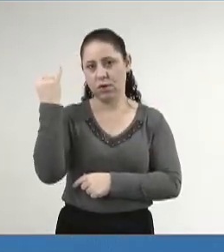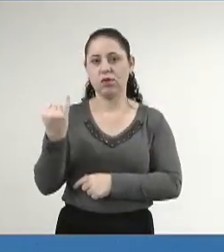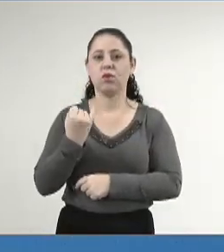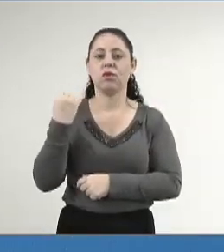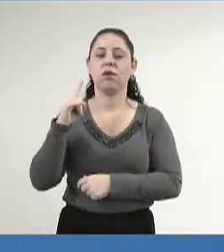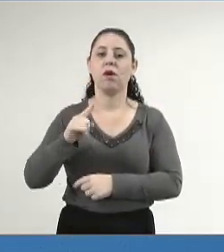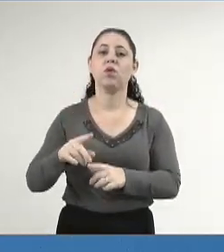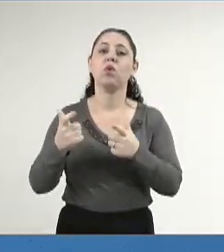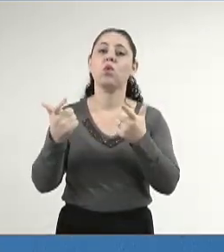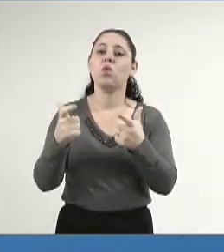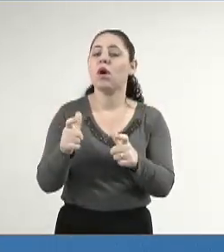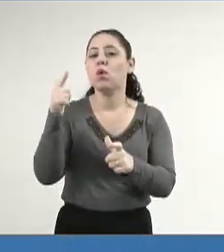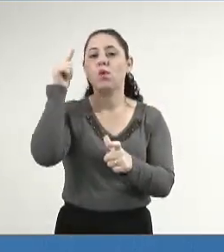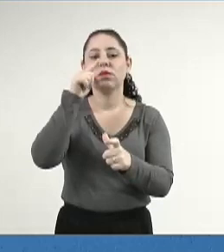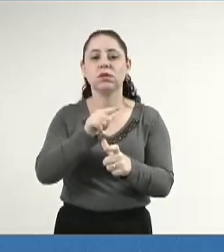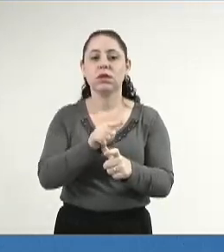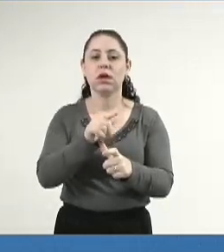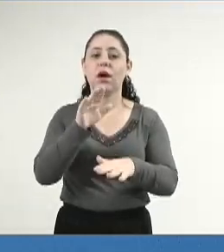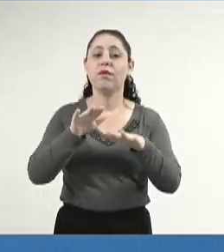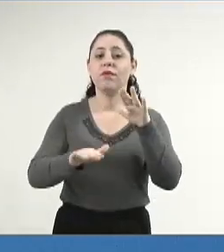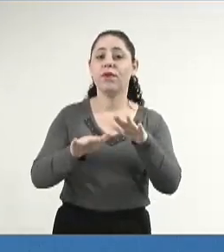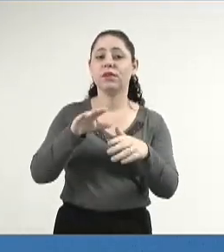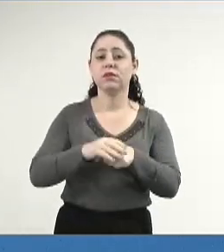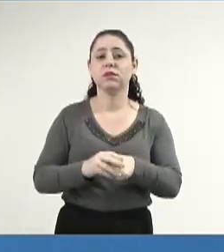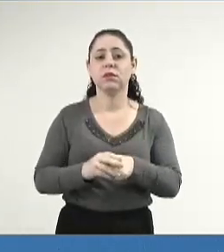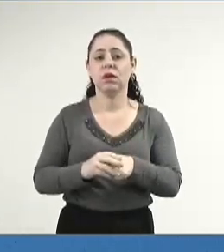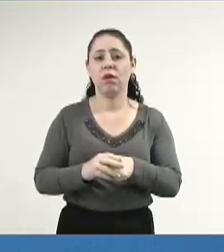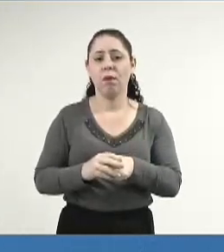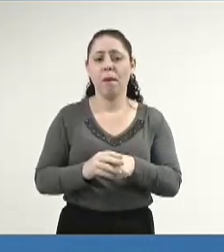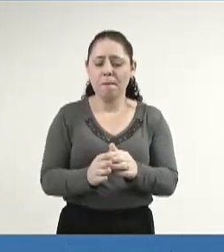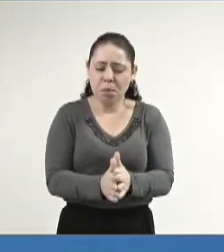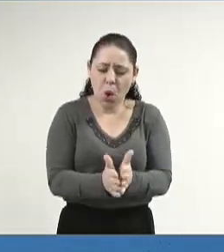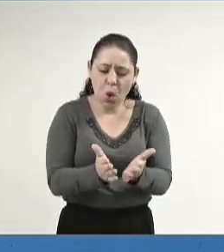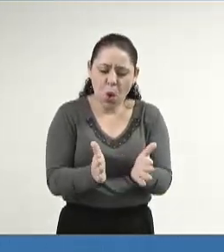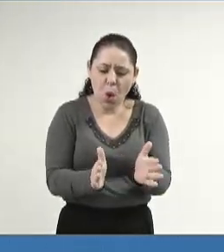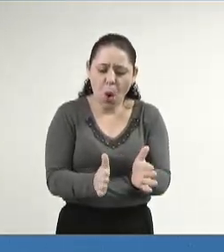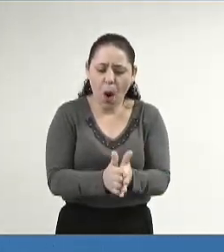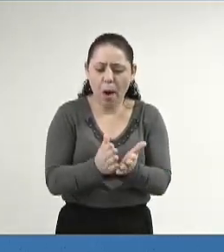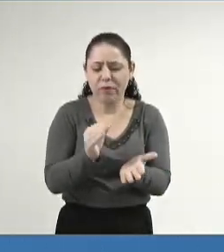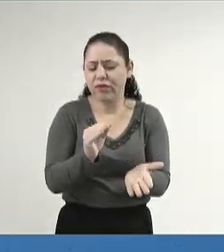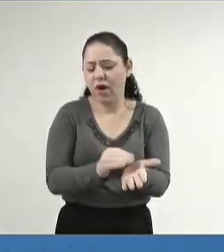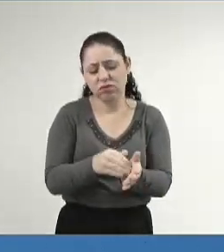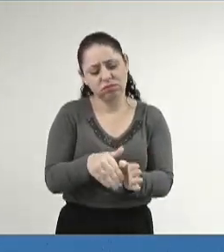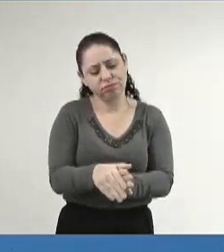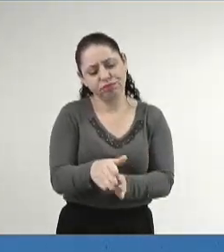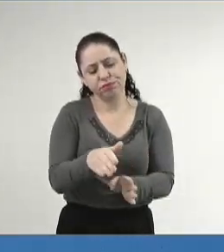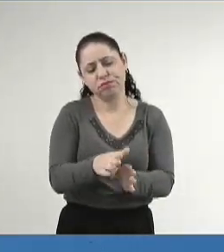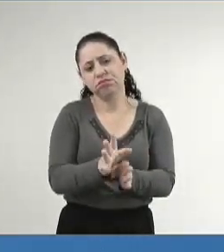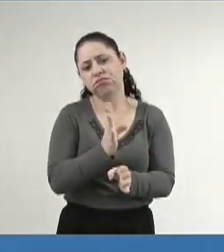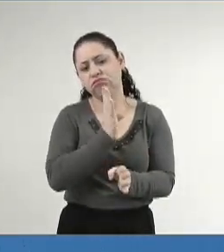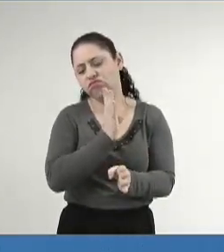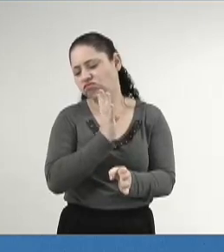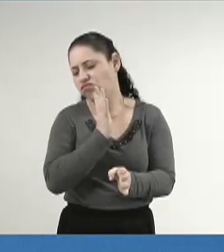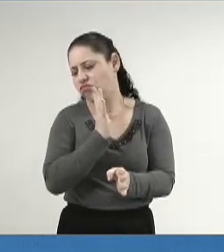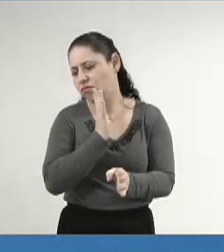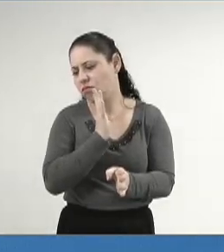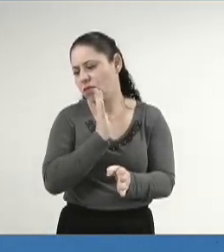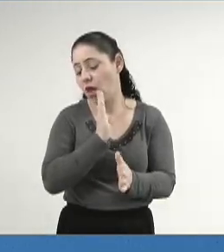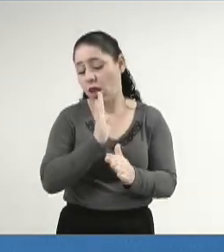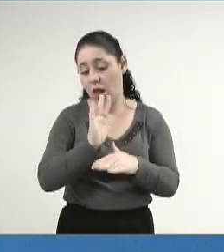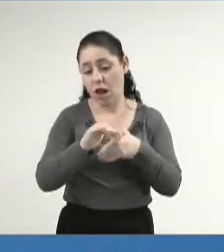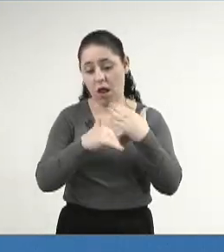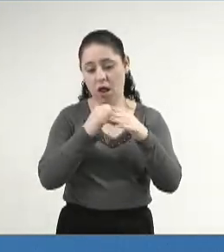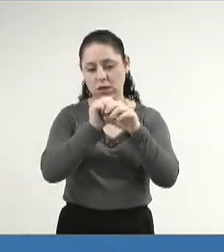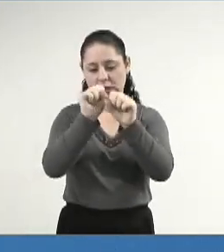que é onde consegue sair, às vezes, lá de baixo, por falta de orientação, instrução, conhecimento. E através do